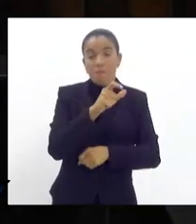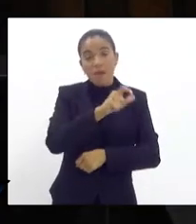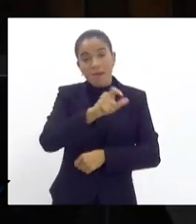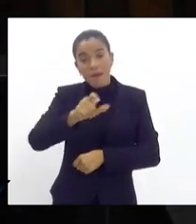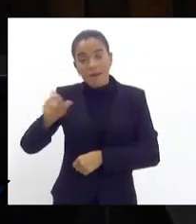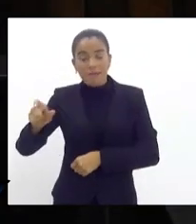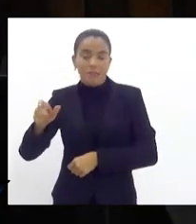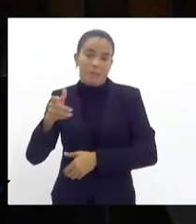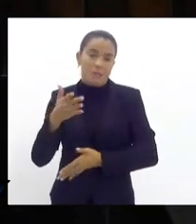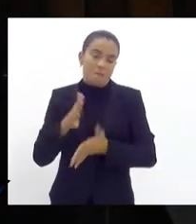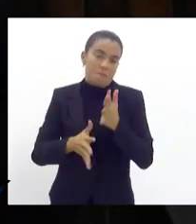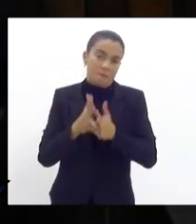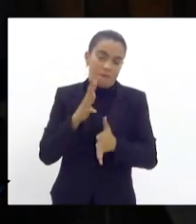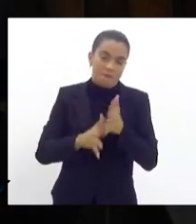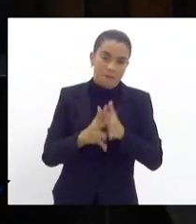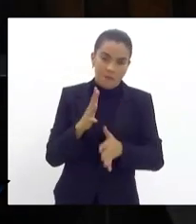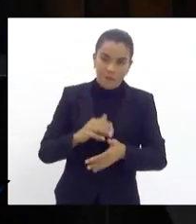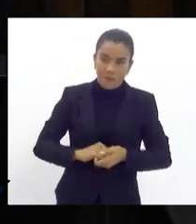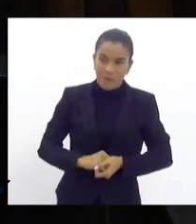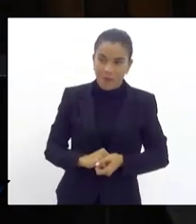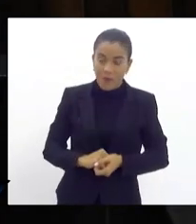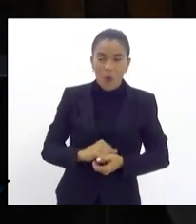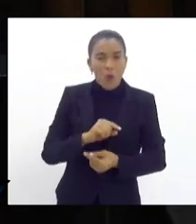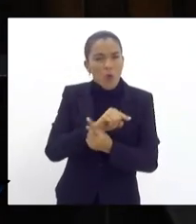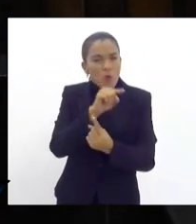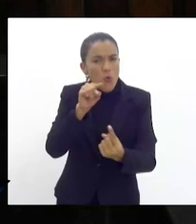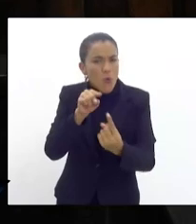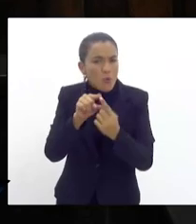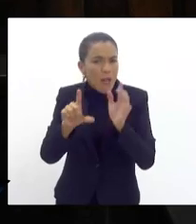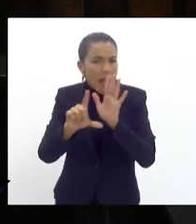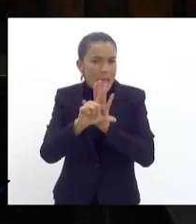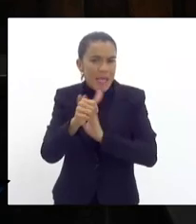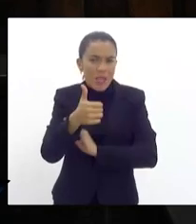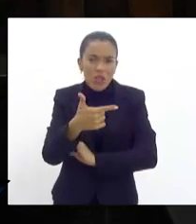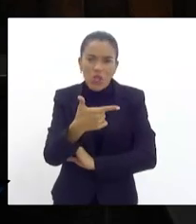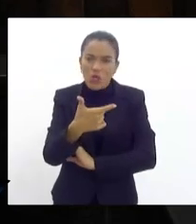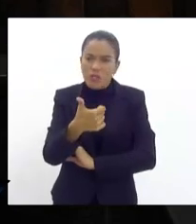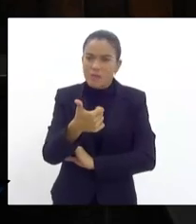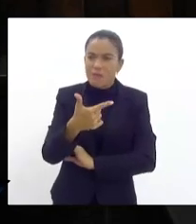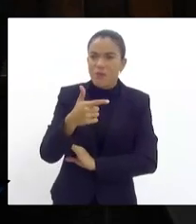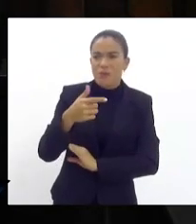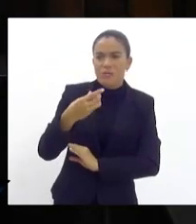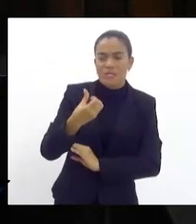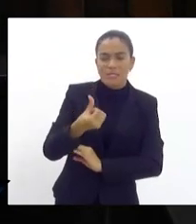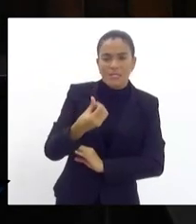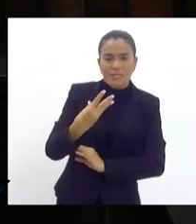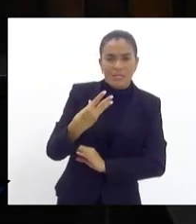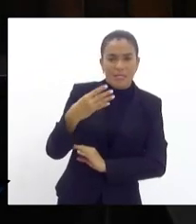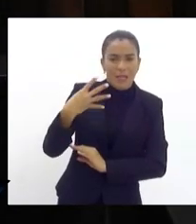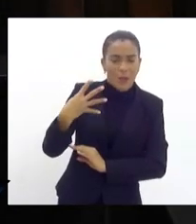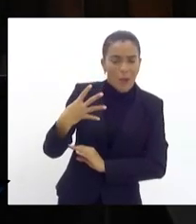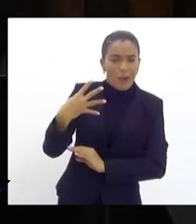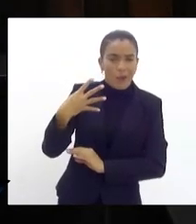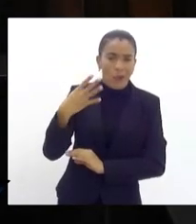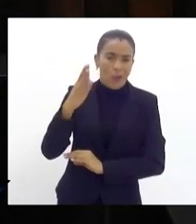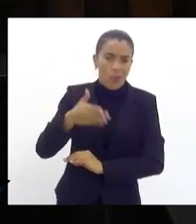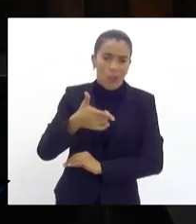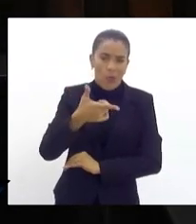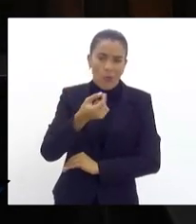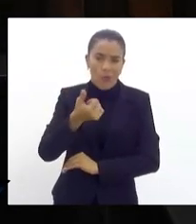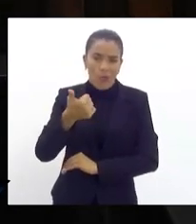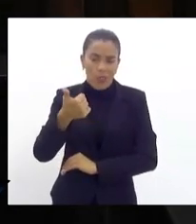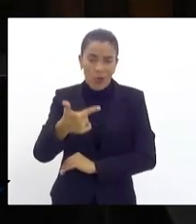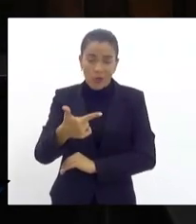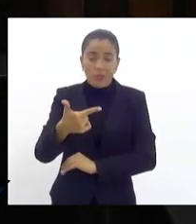prejudicados. O objetivo da lei 12.734 de 2012, que é a nova